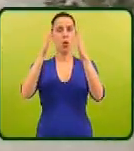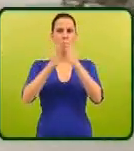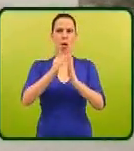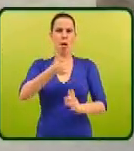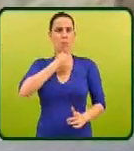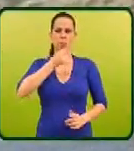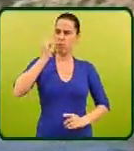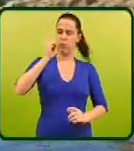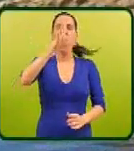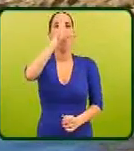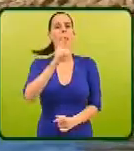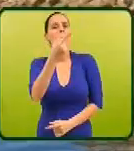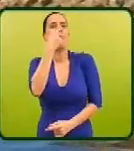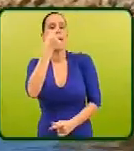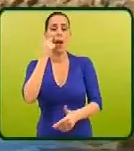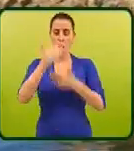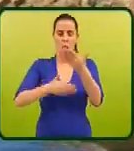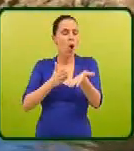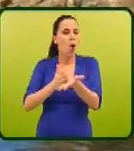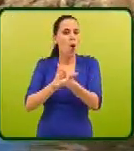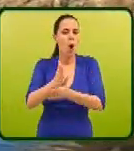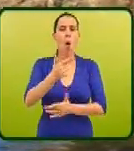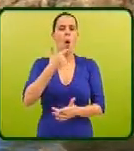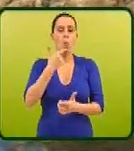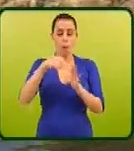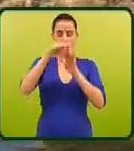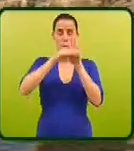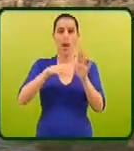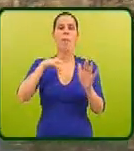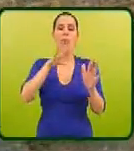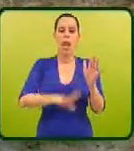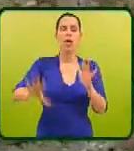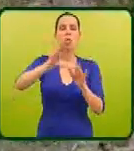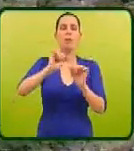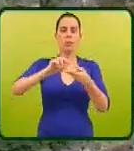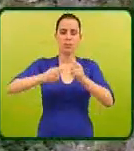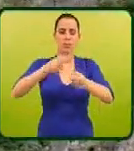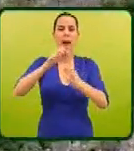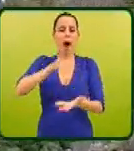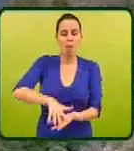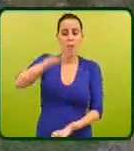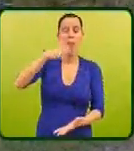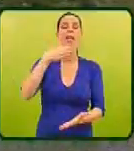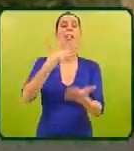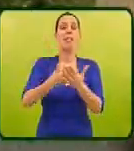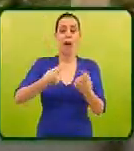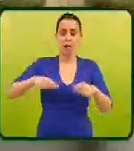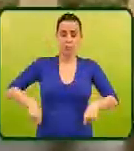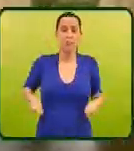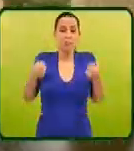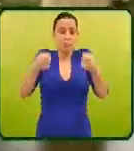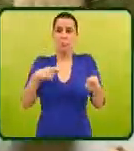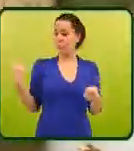austeridade, o governo opta por prosseguir com o megaloman Programa Nacional de Barragens, que irá consumir ao erário público